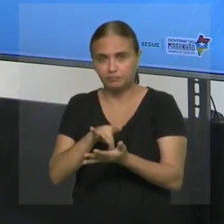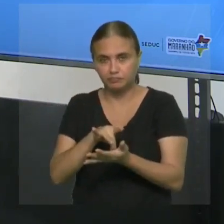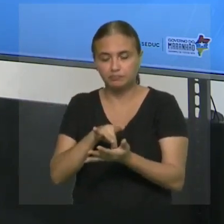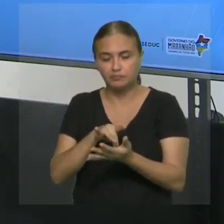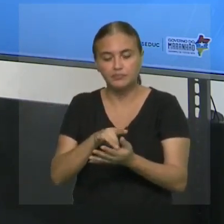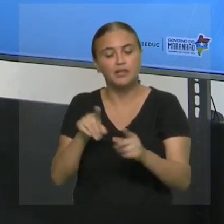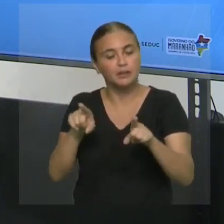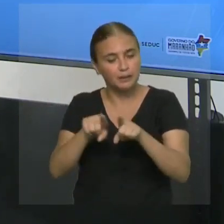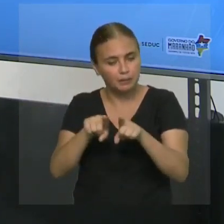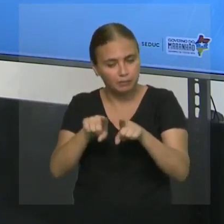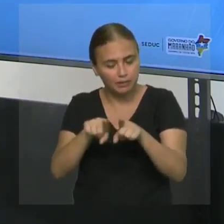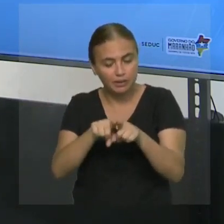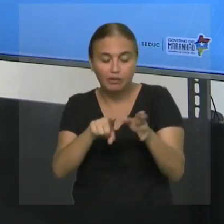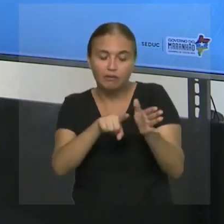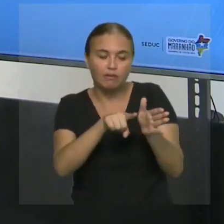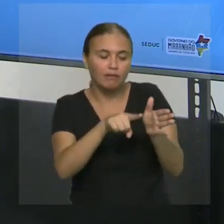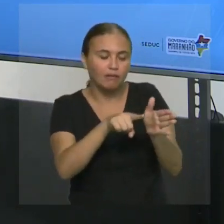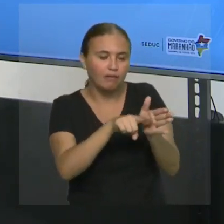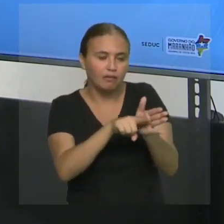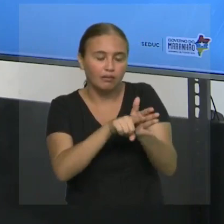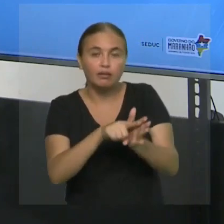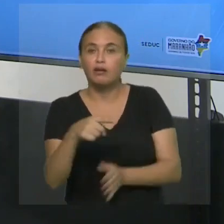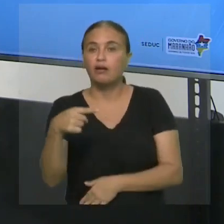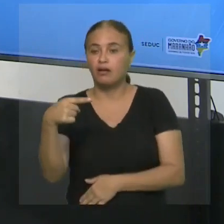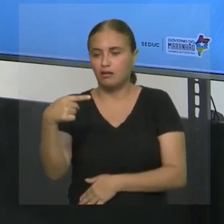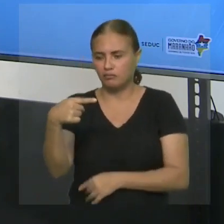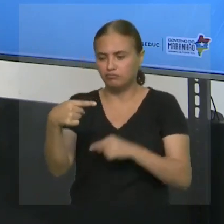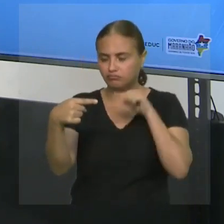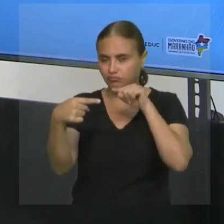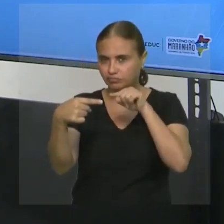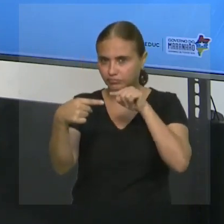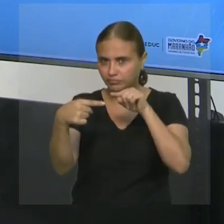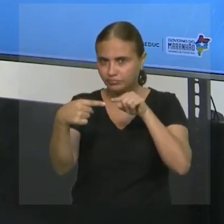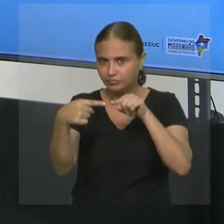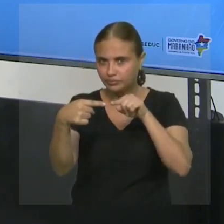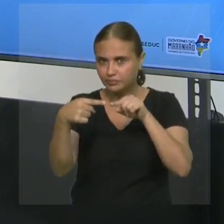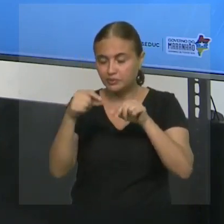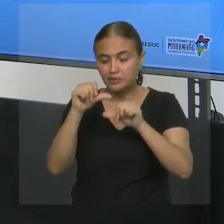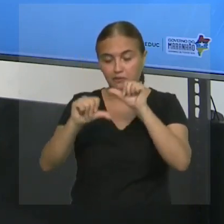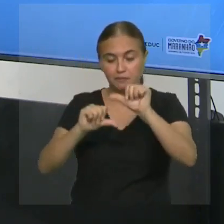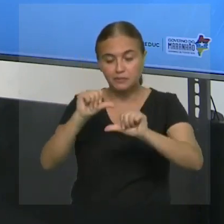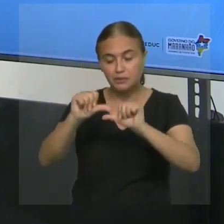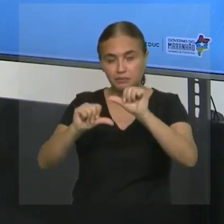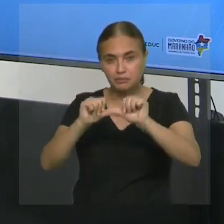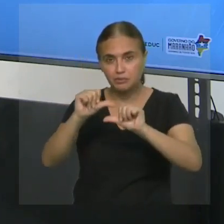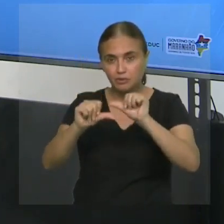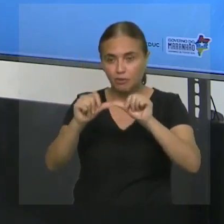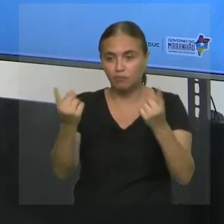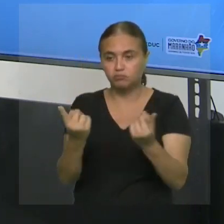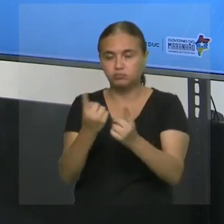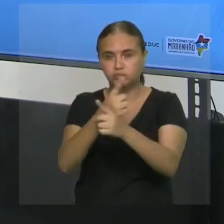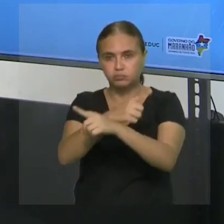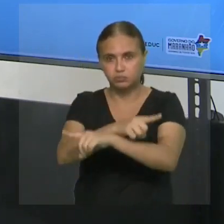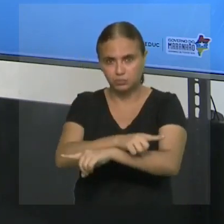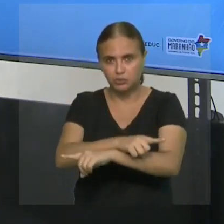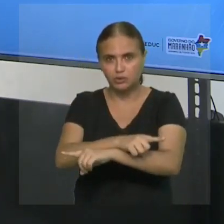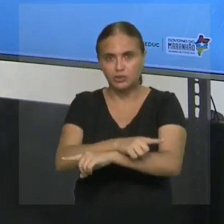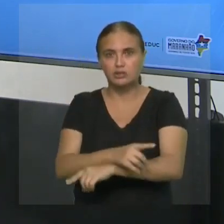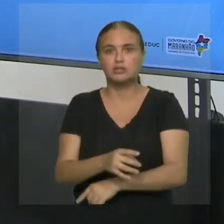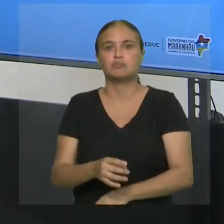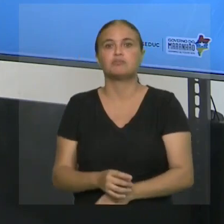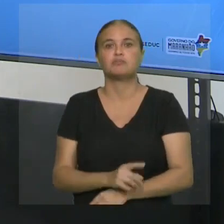na subtração, nós vamos fazer uma adição. Só que nós vamos mudar o sinal, fazer o oposto. Então, fica assim, ó.